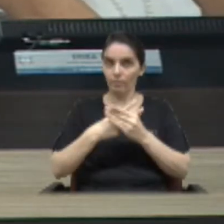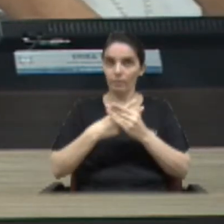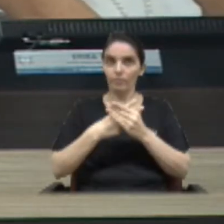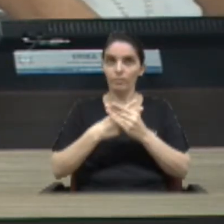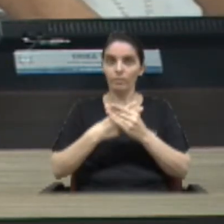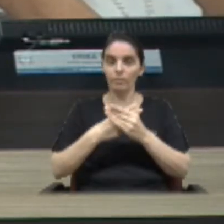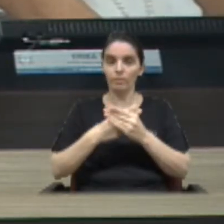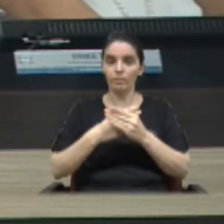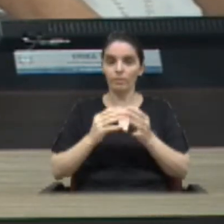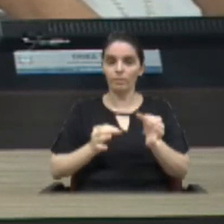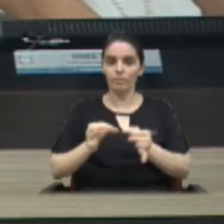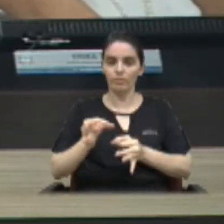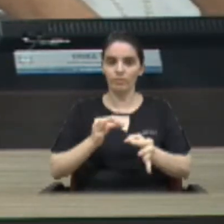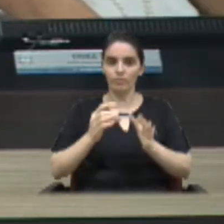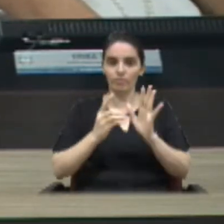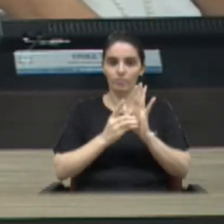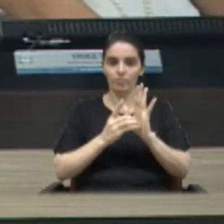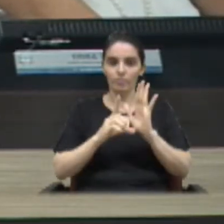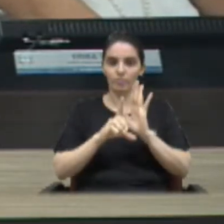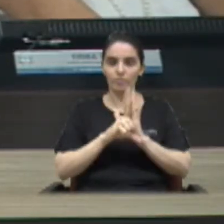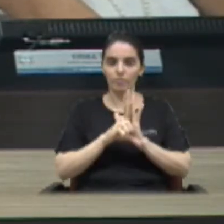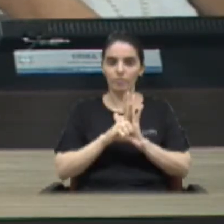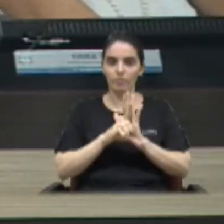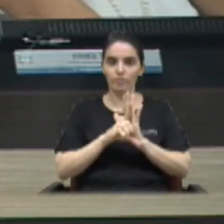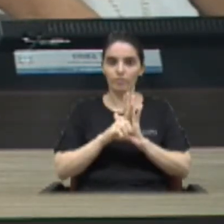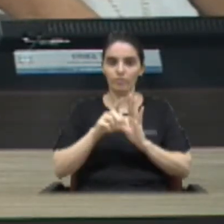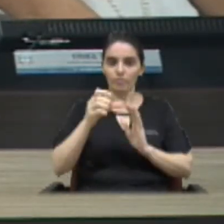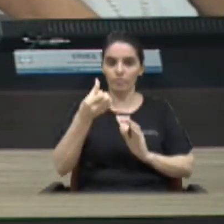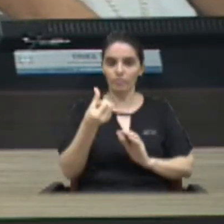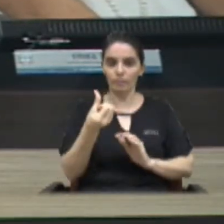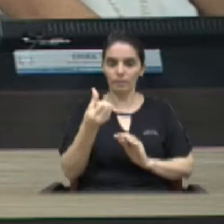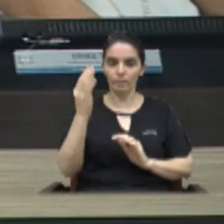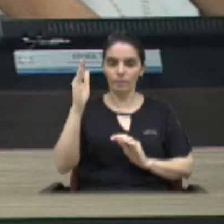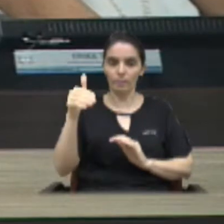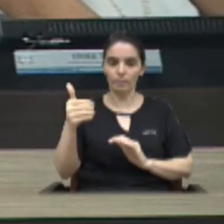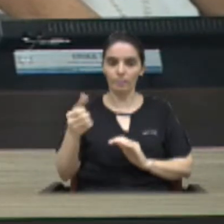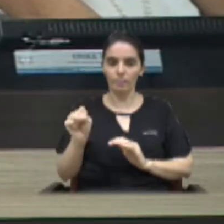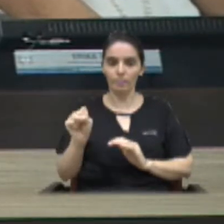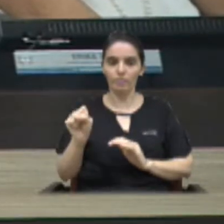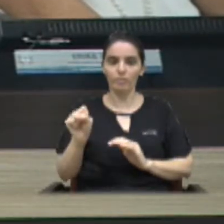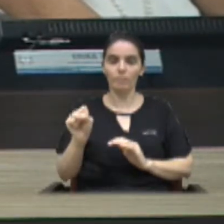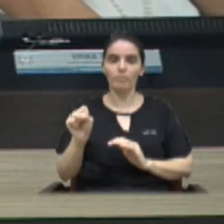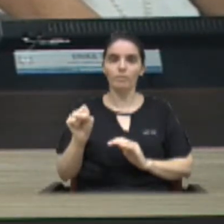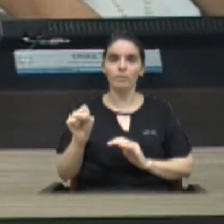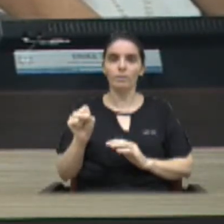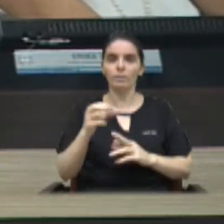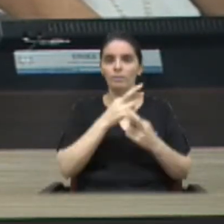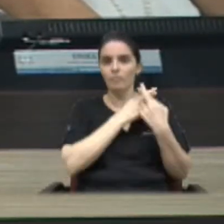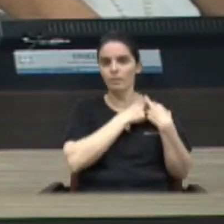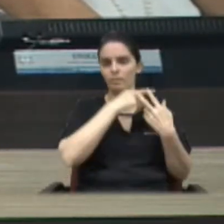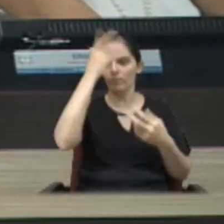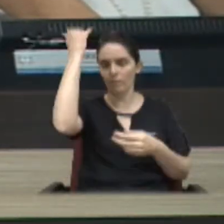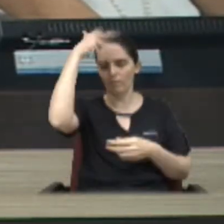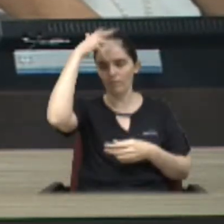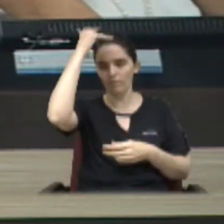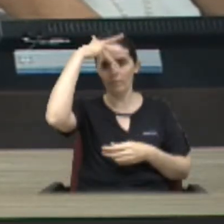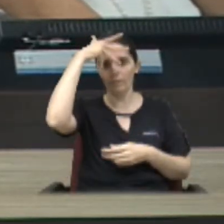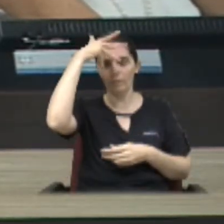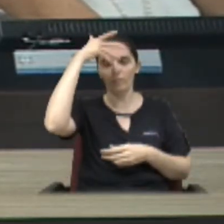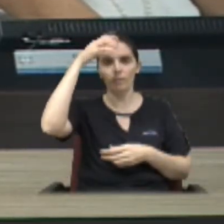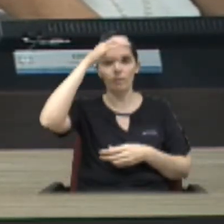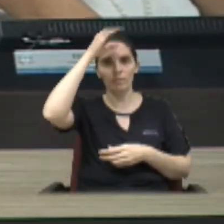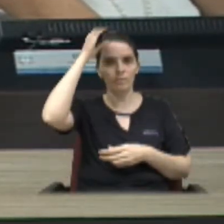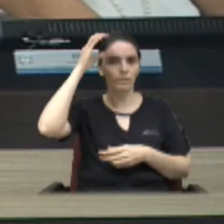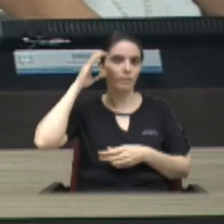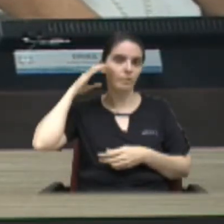Limeira que o projeto de decreto legislativo número 6 2018 de autoria das vereadoras Érica Cristina Tanque Moia Carolina